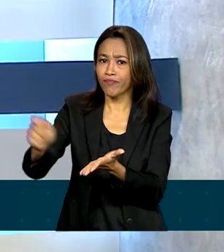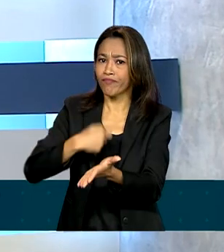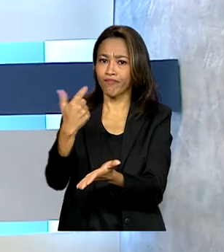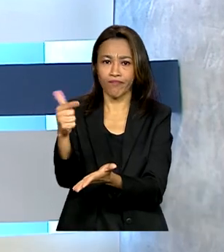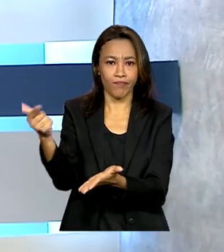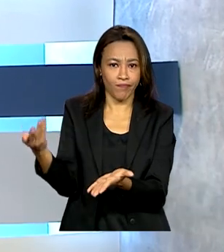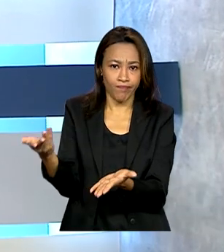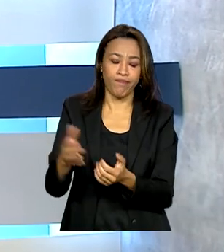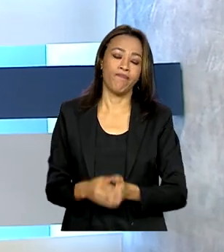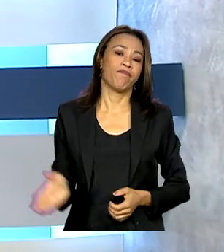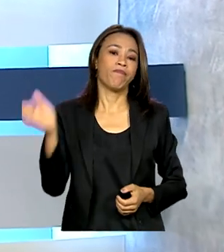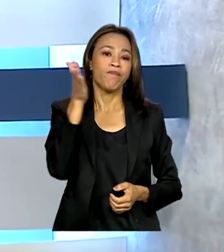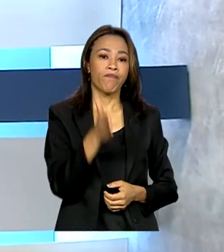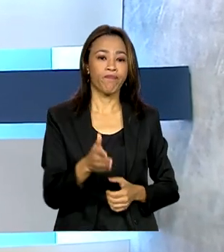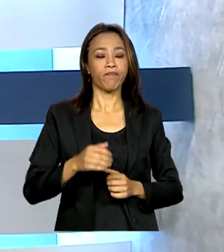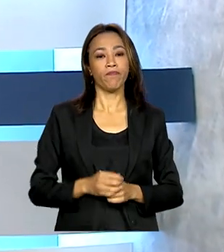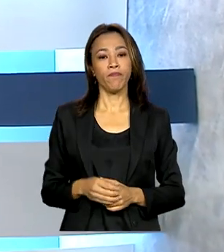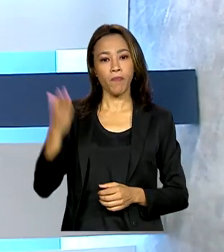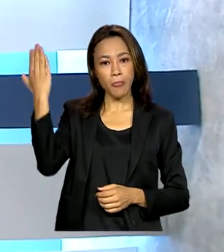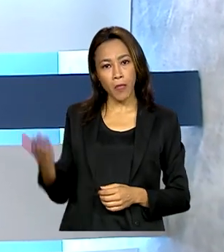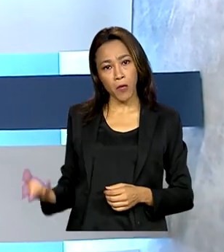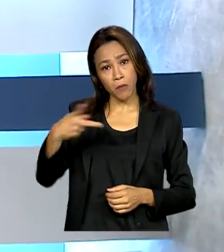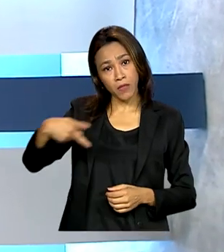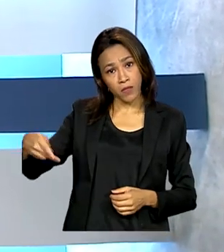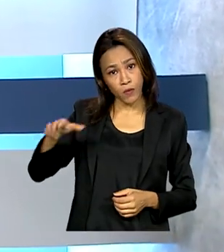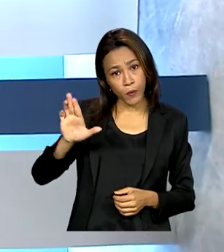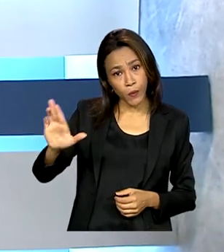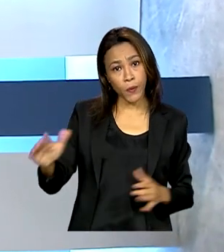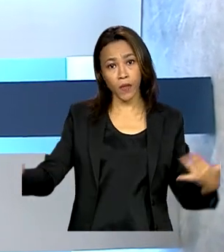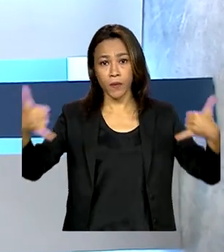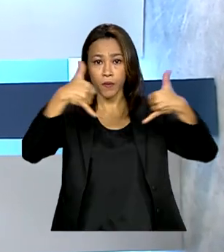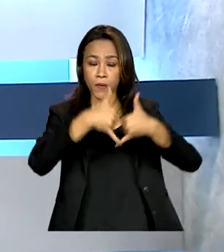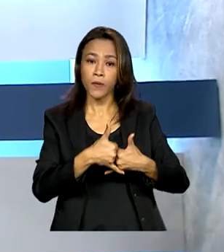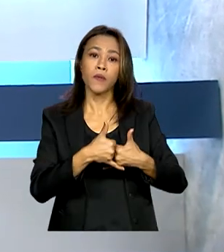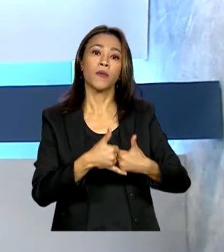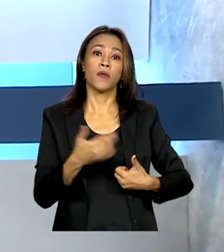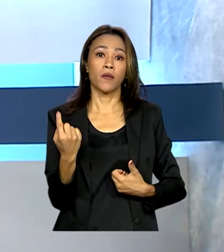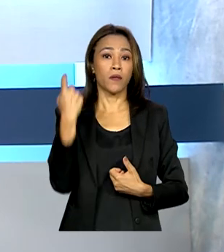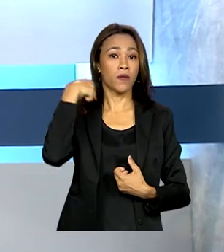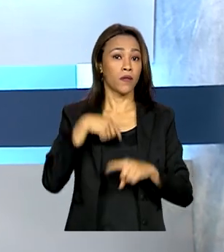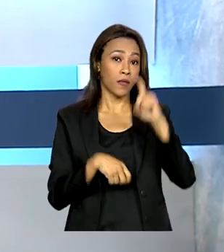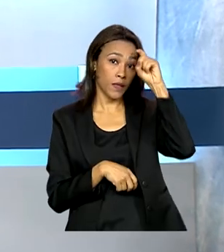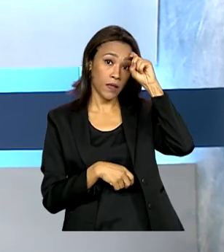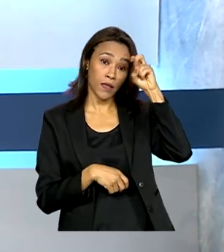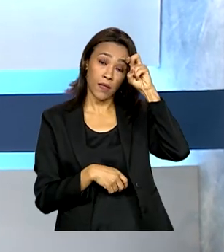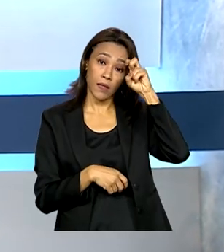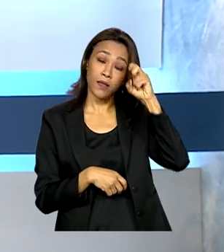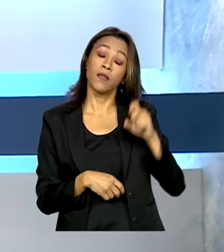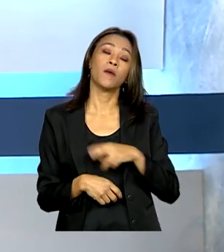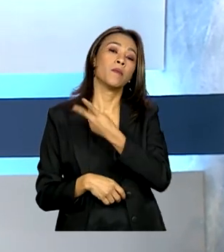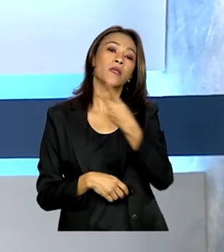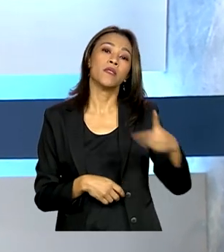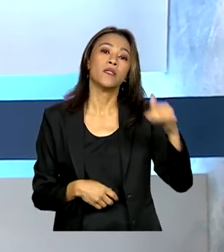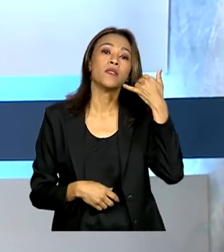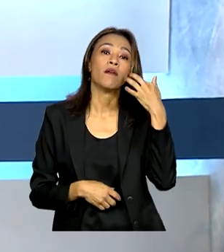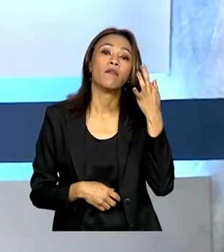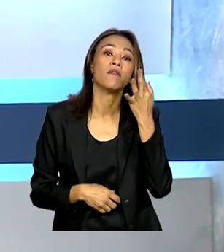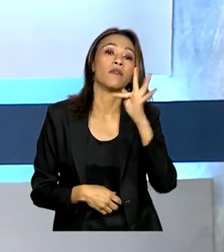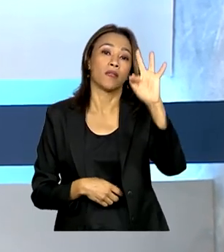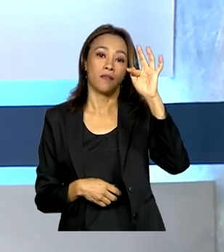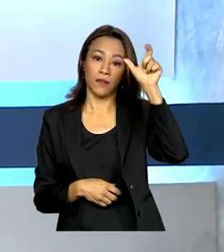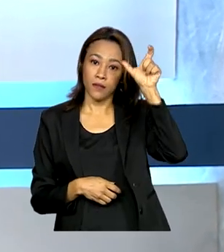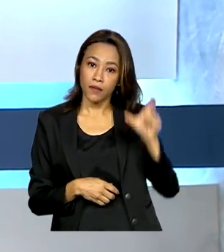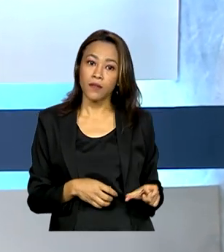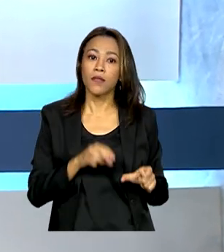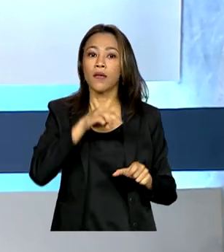O presidente Lula conversou por telefone nessa quinta-feira com o presidente francês Emmanuel Macron. Os